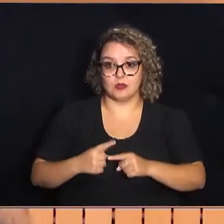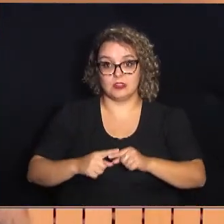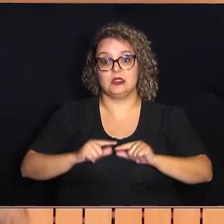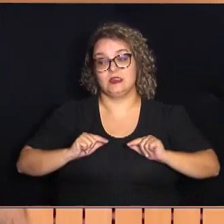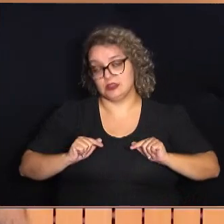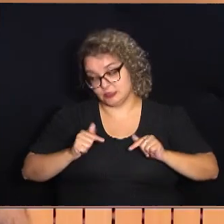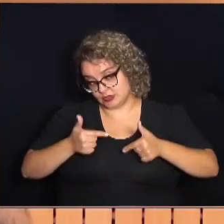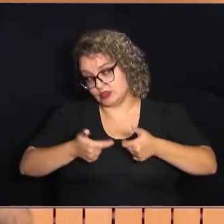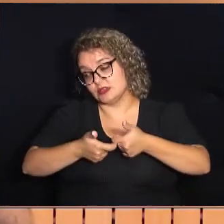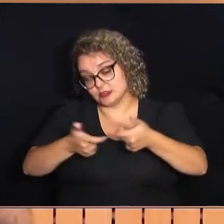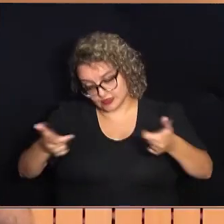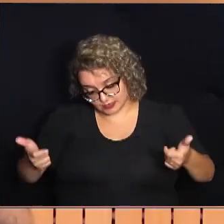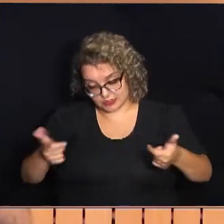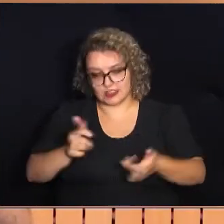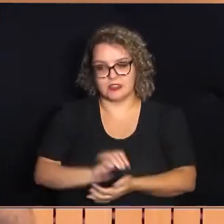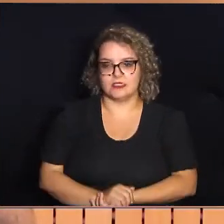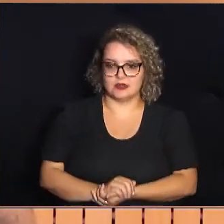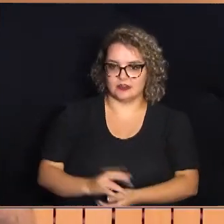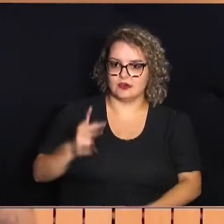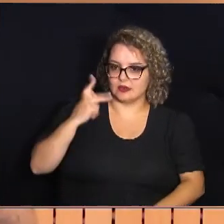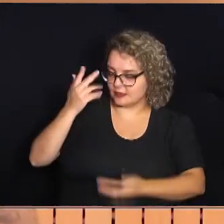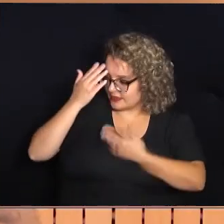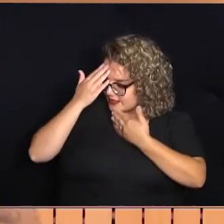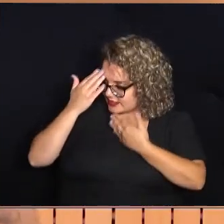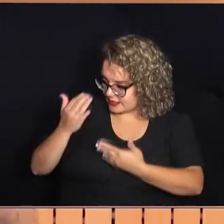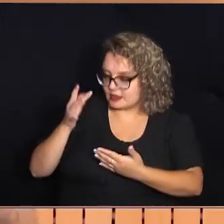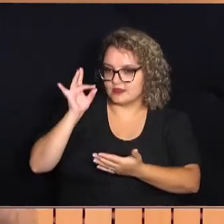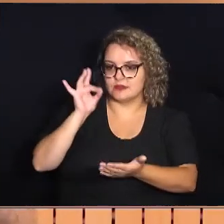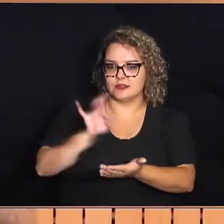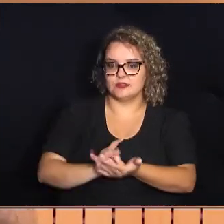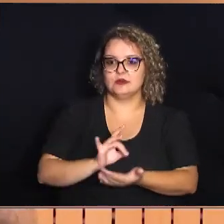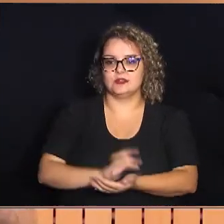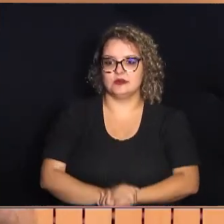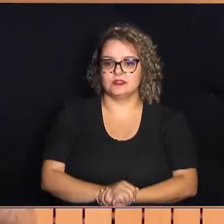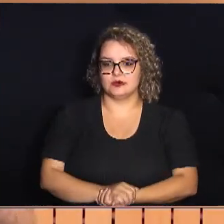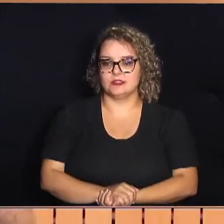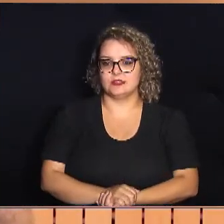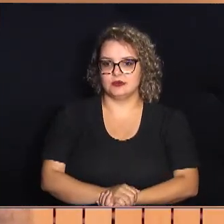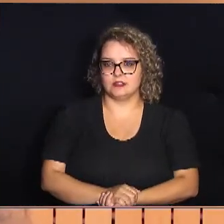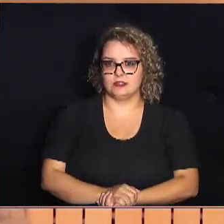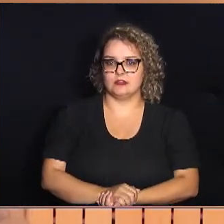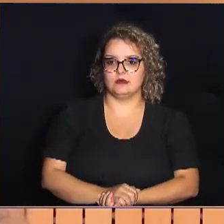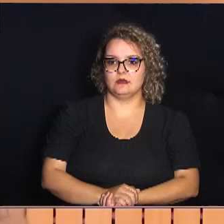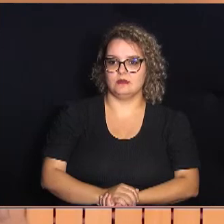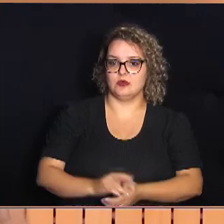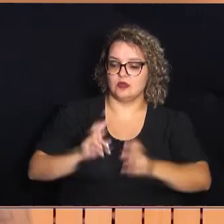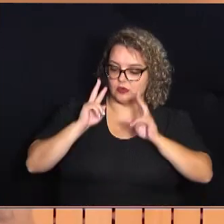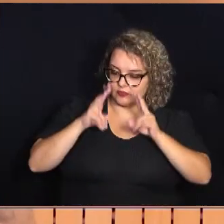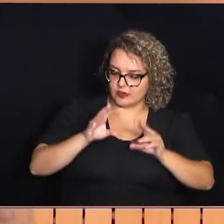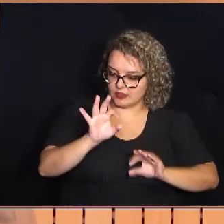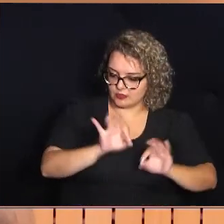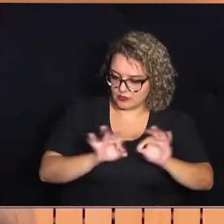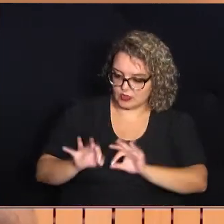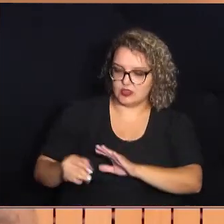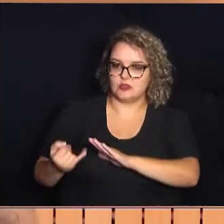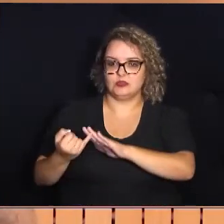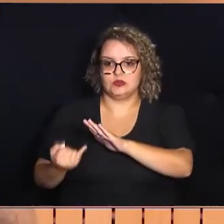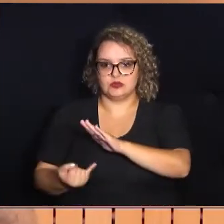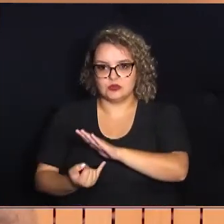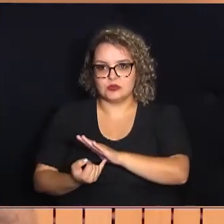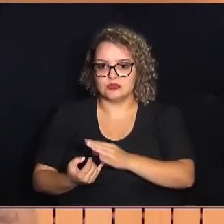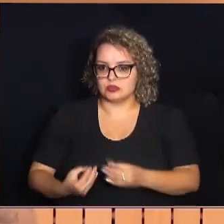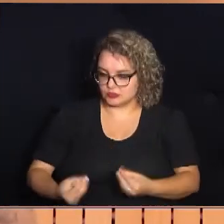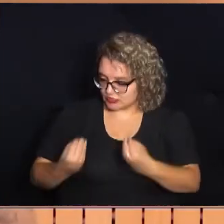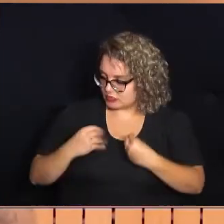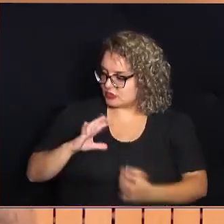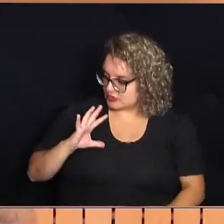porque a batalha é grande. Vamos lá. Vereador, agradeço muito mesmo por você olhar pelo projeto, pelo Instituto,